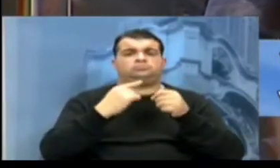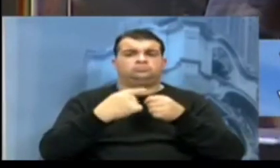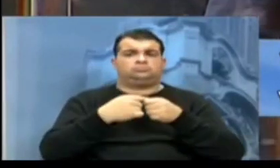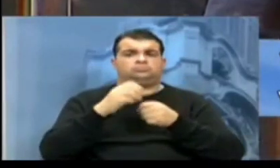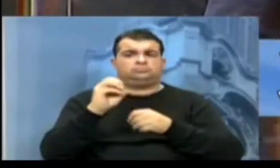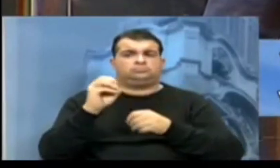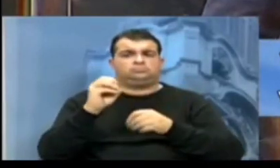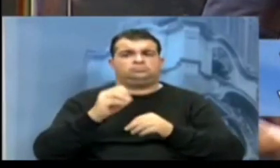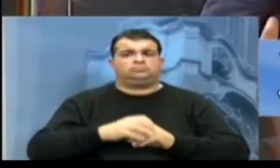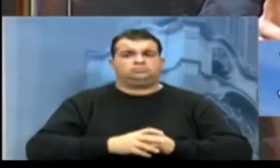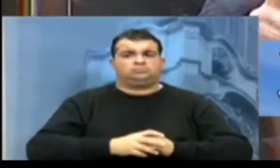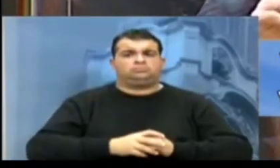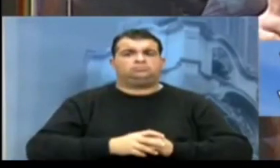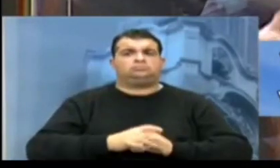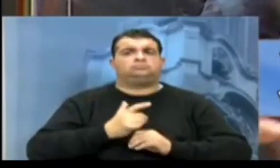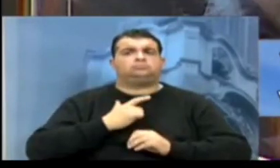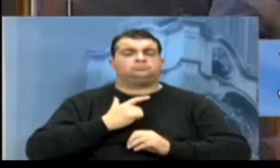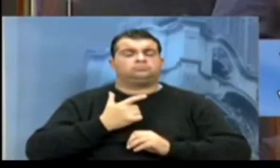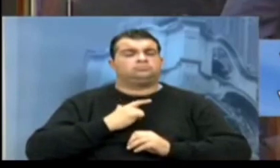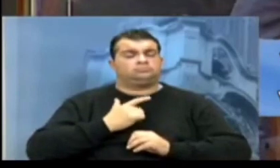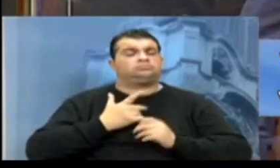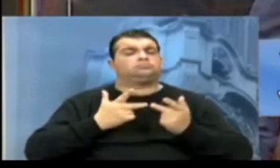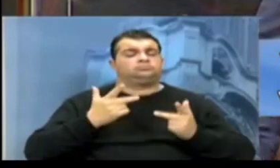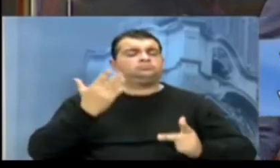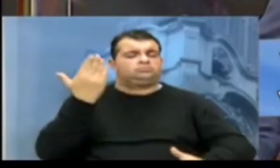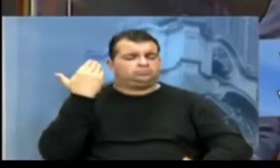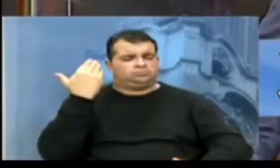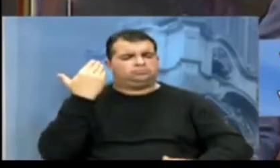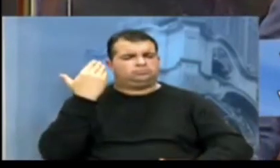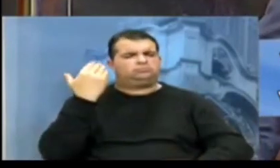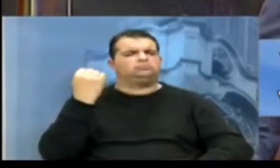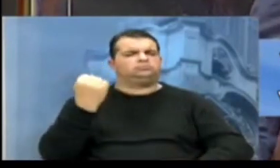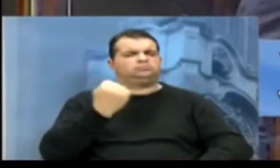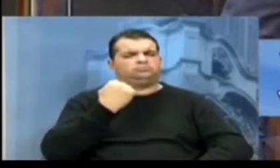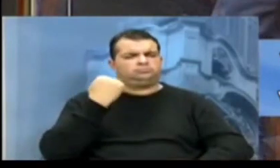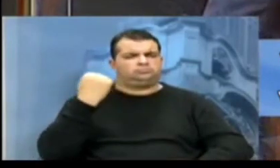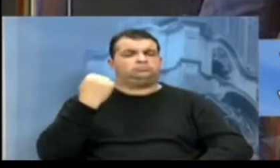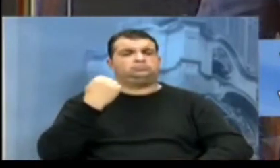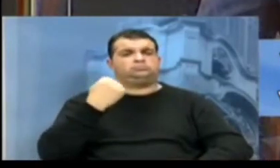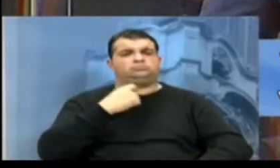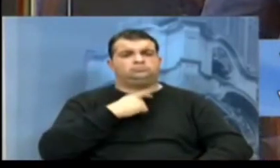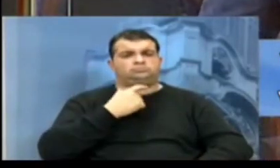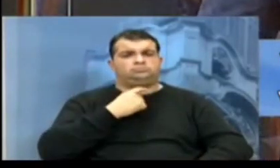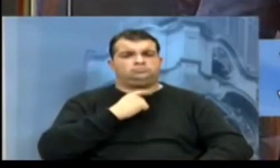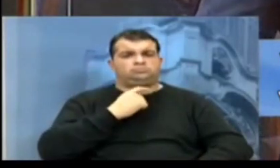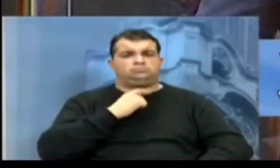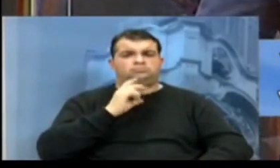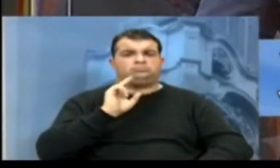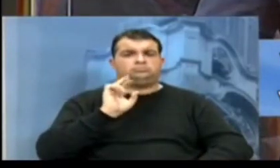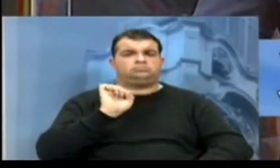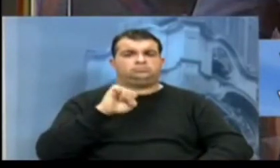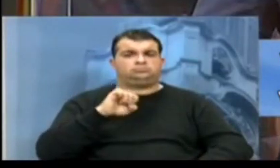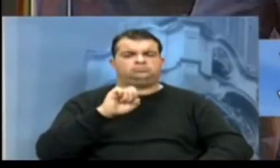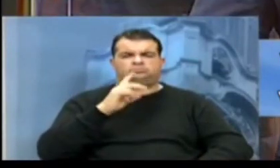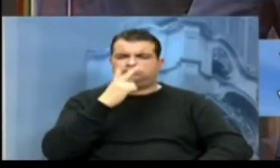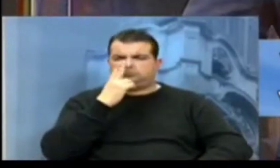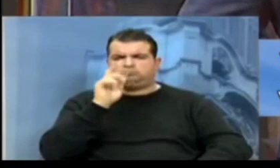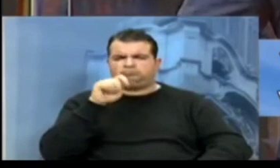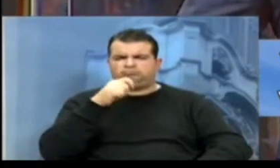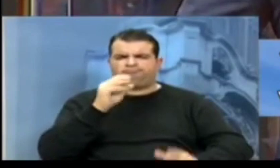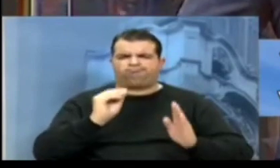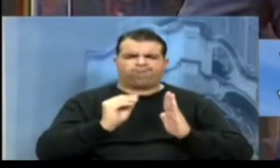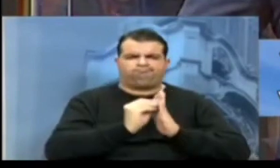Alegre, nós tivemos um caso emblemático que vai ser símbolo e vai ser,